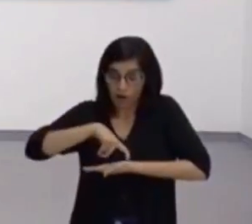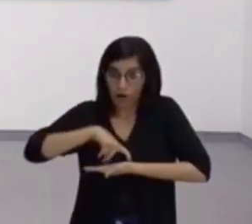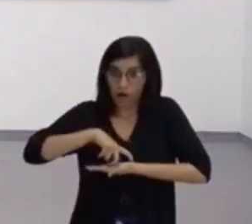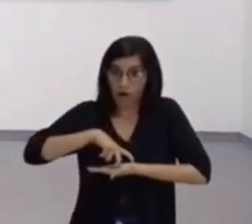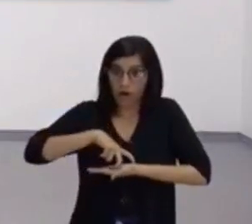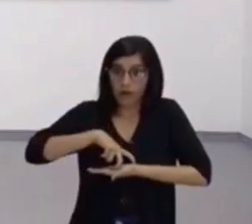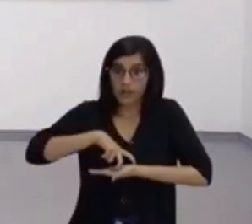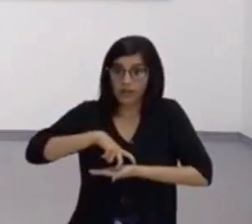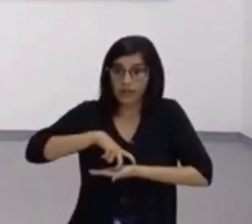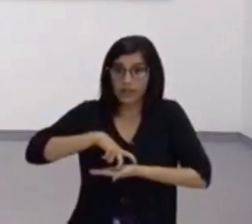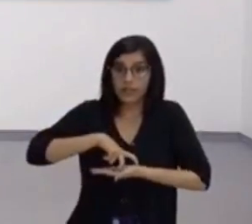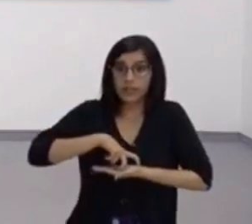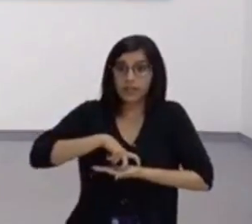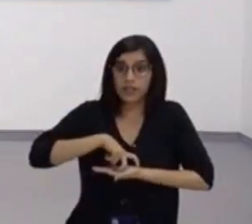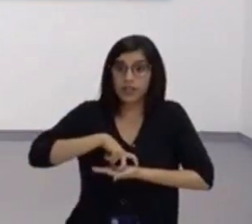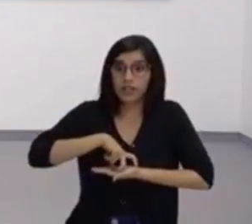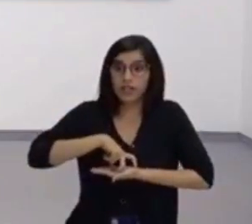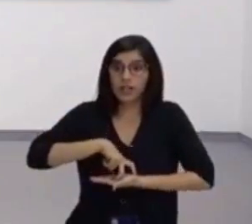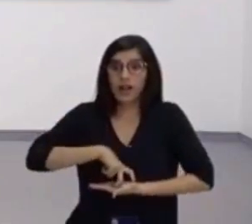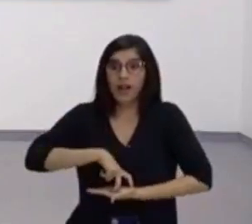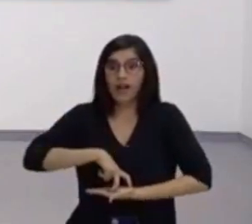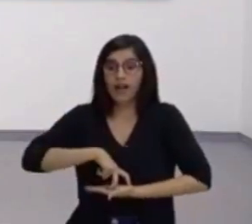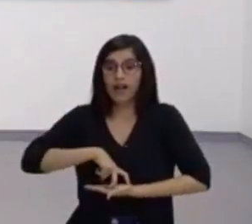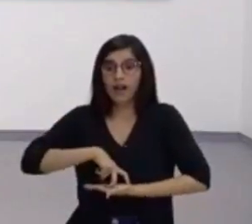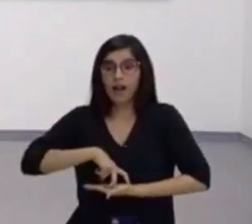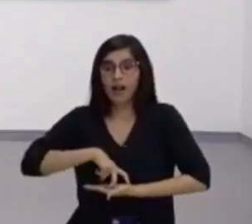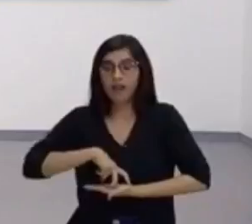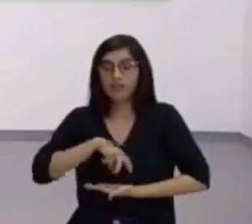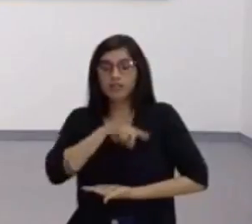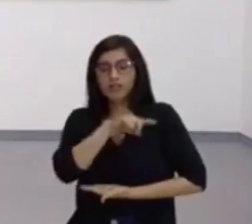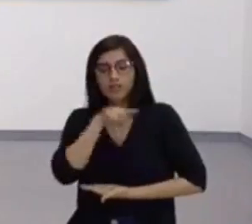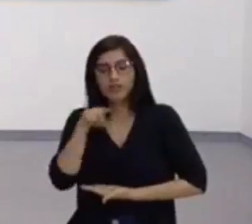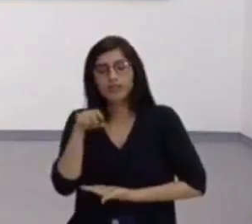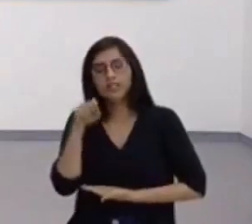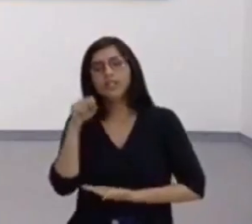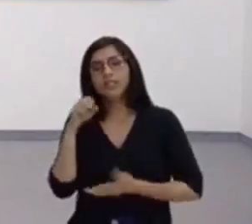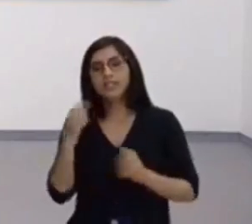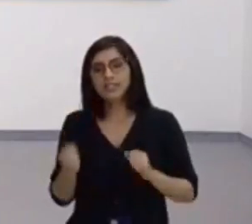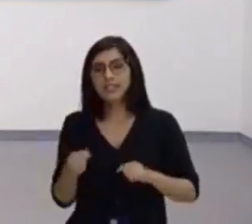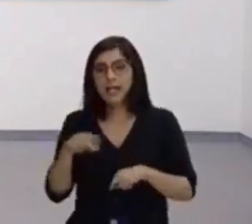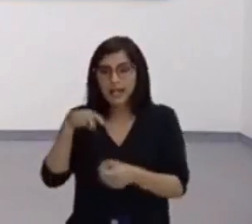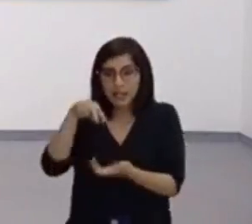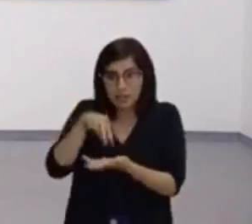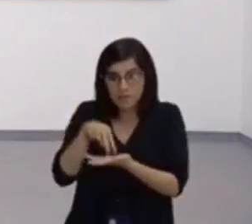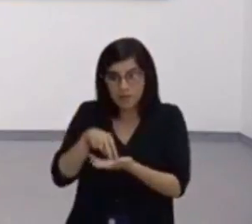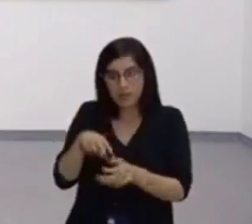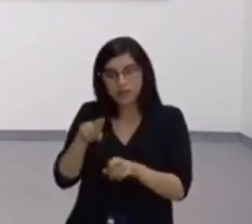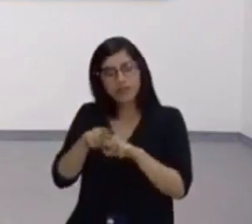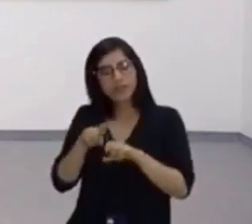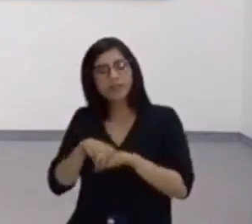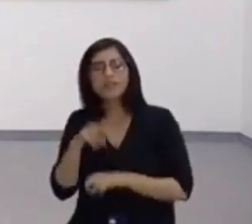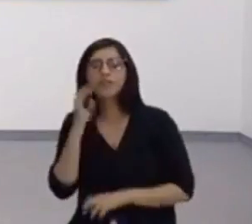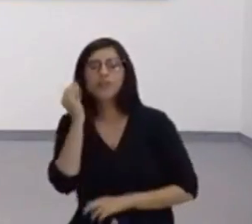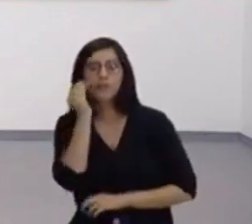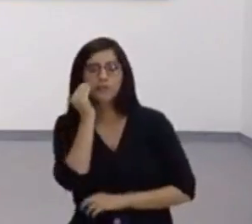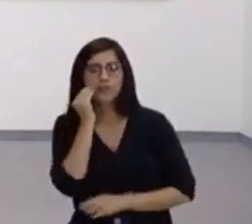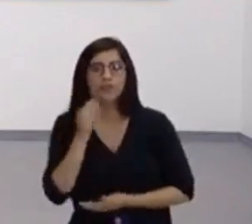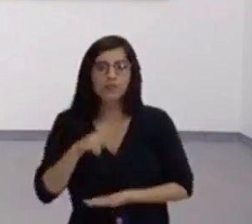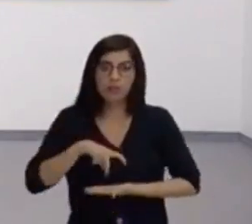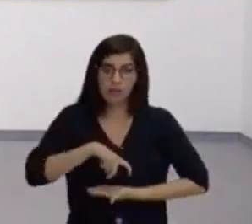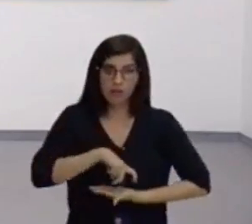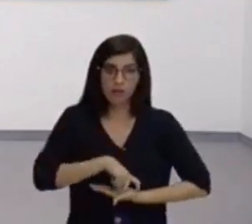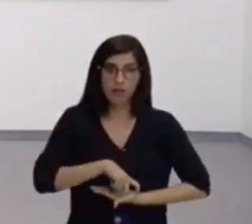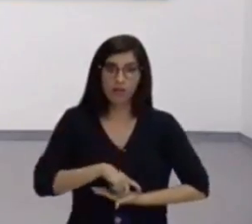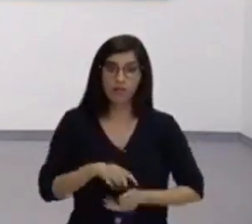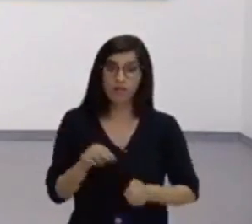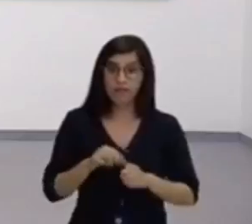Calcanhar no chão. Dobra a perna da frente. Isso é só para você que está em pé, tá? Quem está sentado, fica observando. Tudo bem? Eu